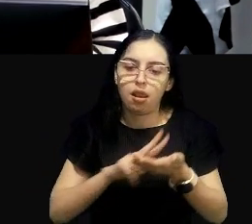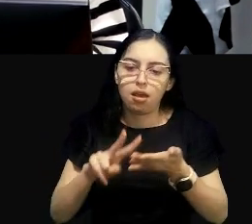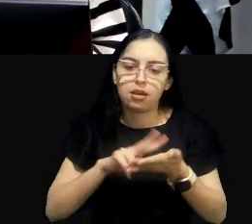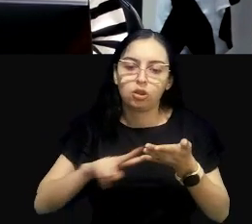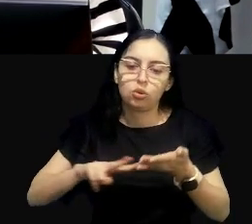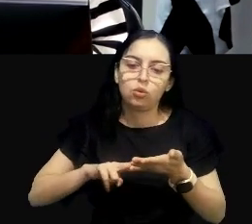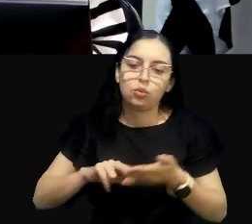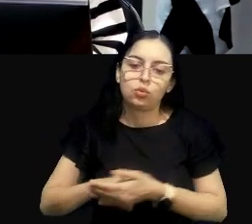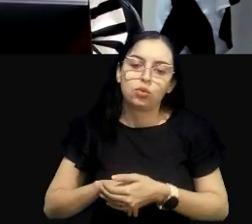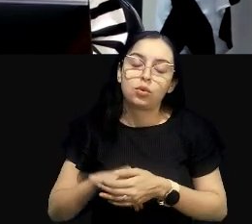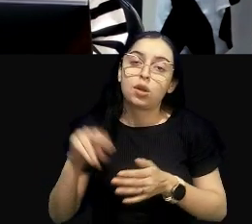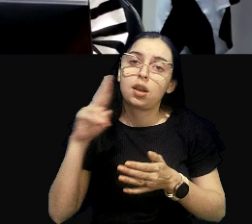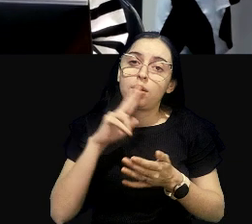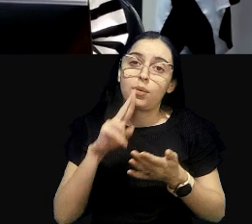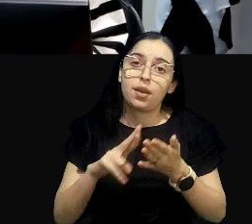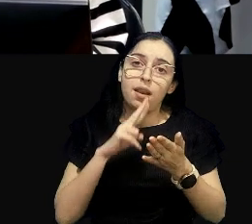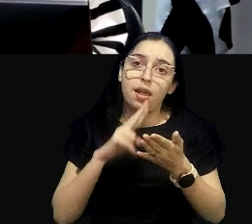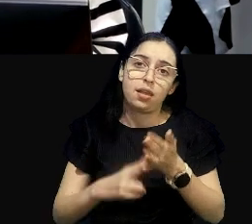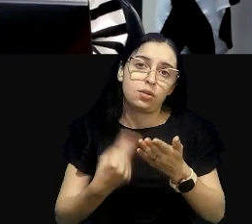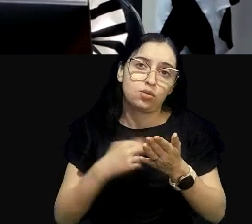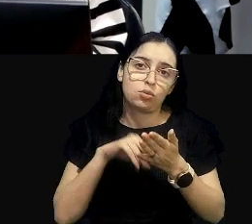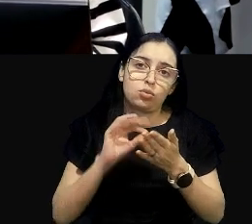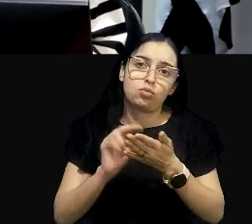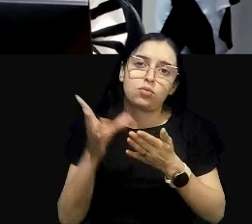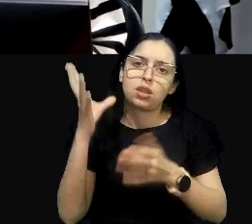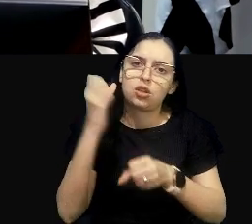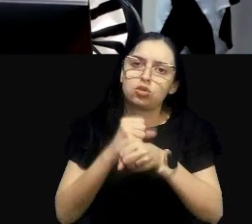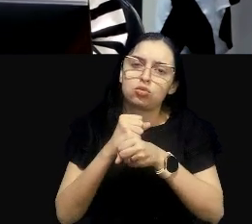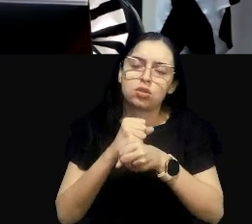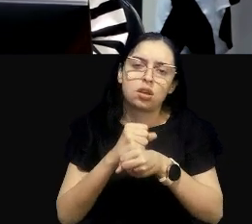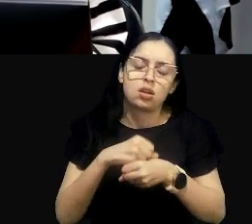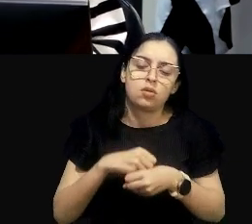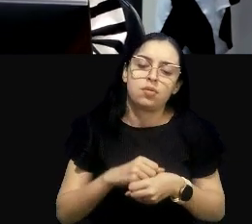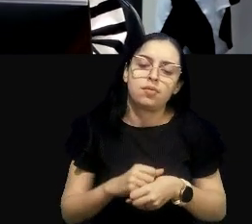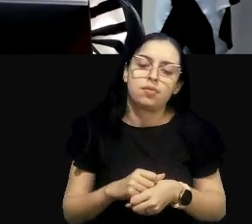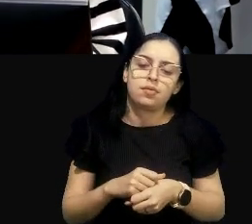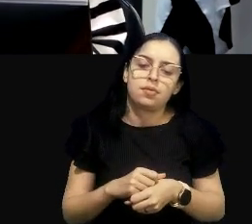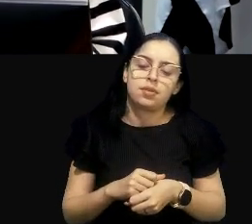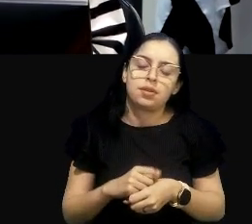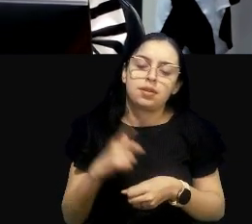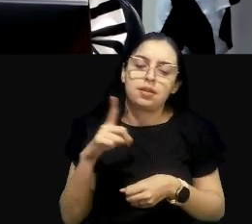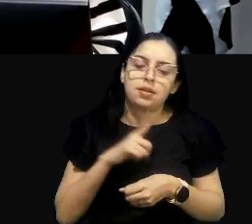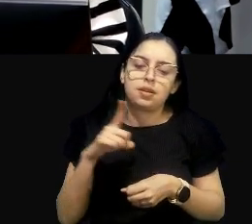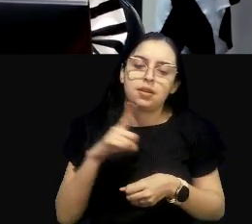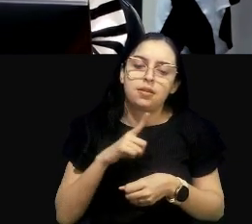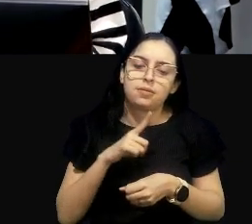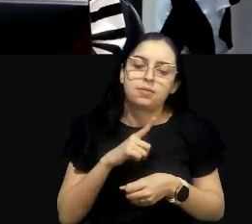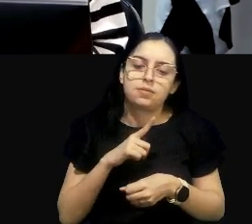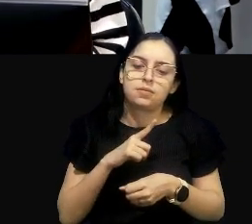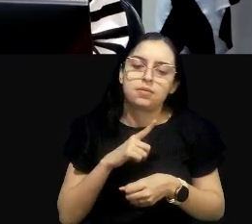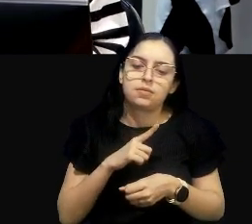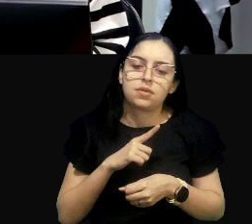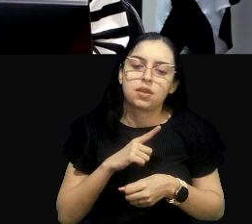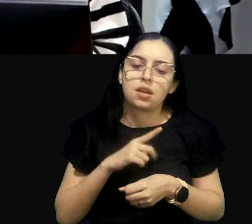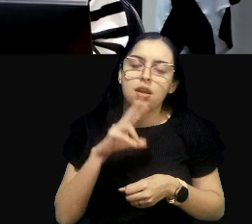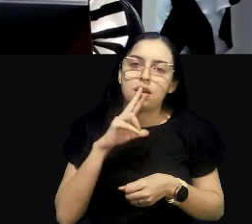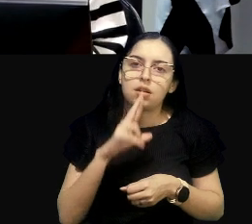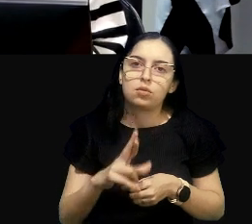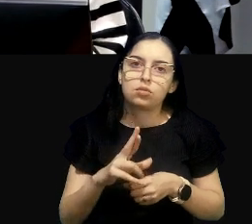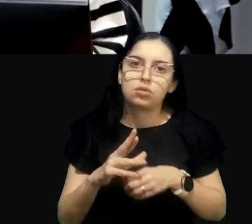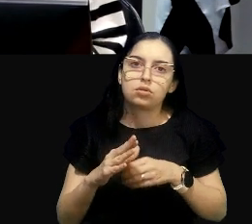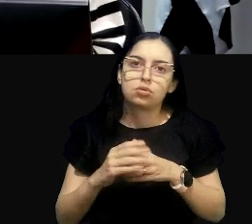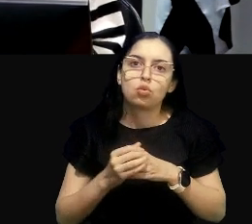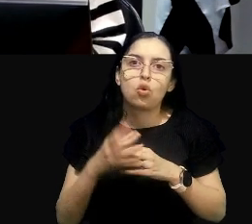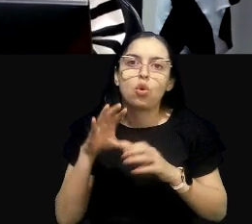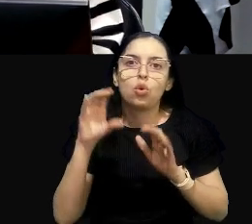relatório da coleta dos dados, e vem, então, o panorama do conteúdo